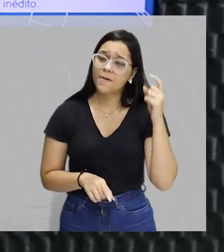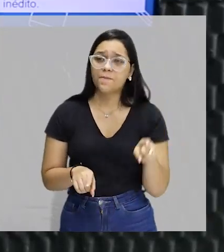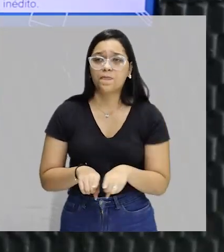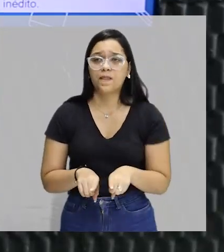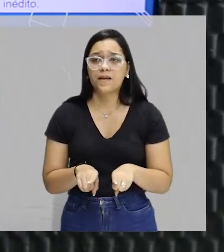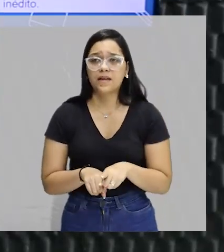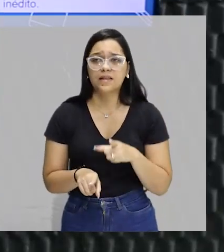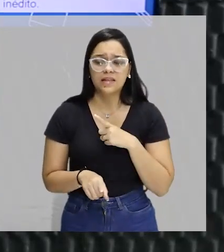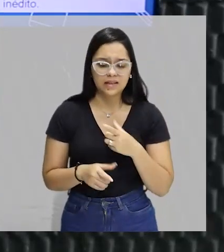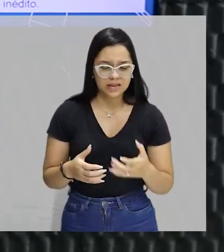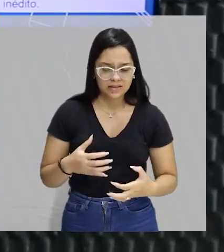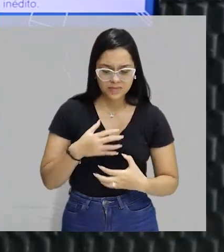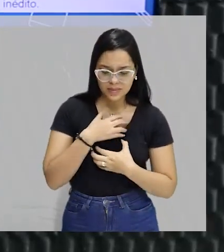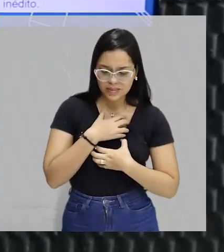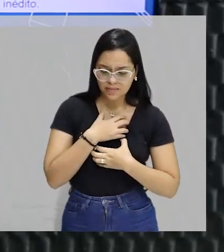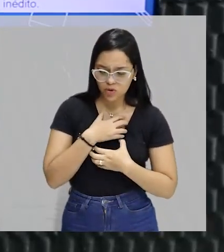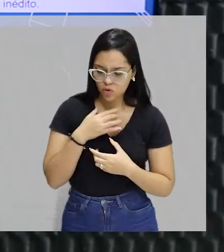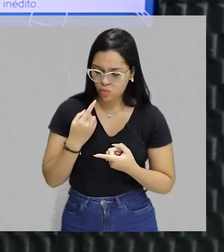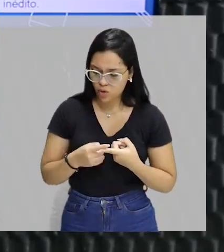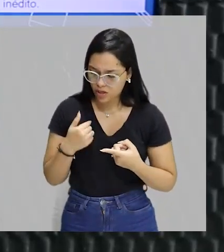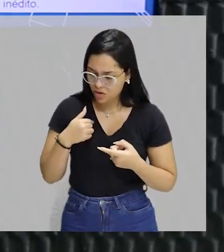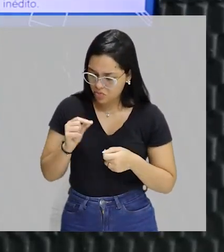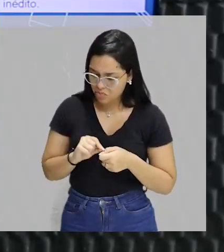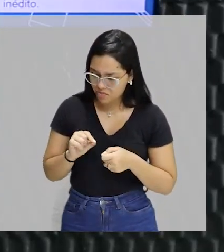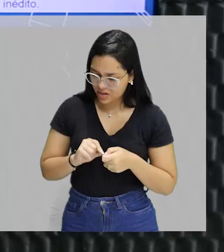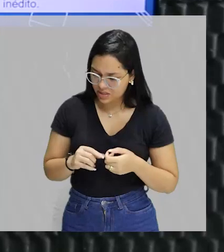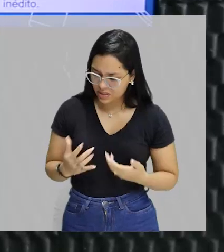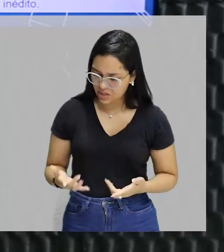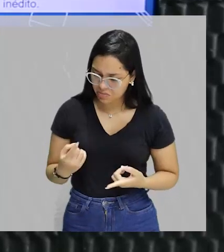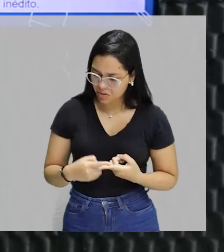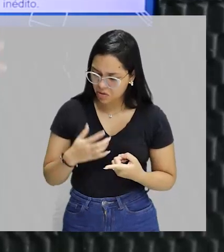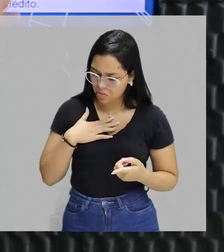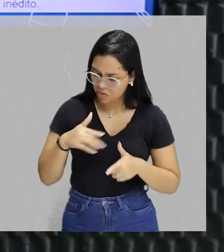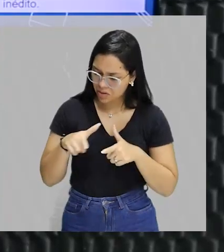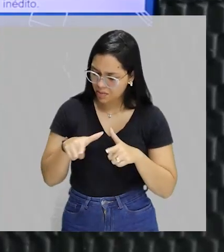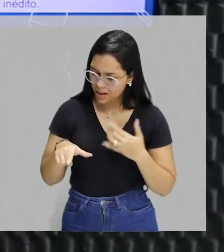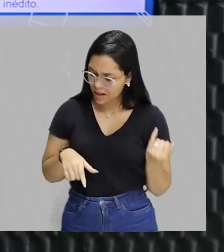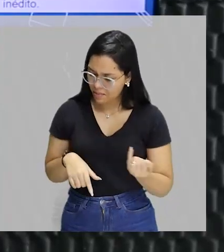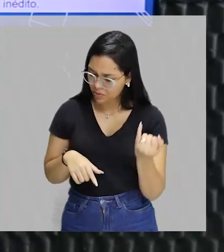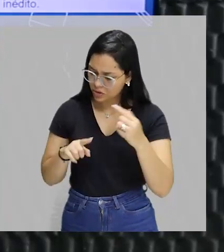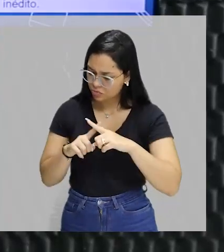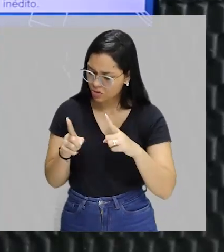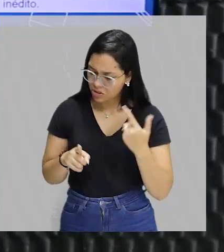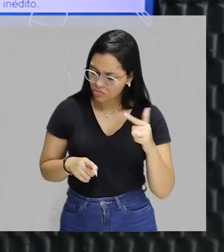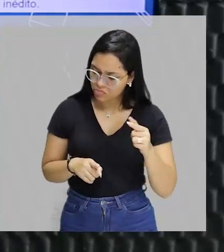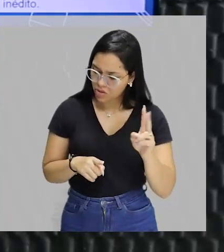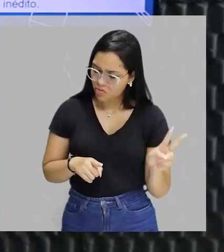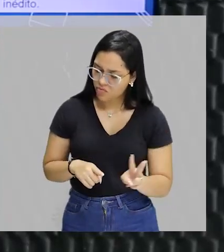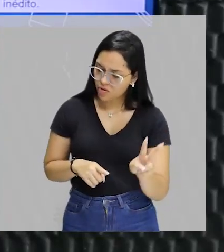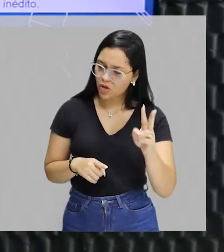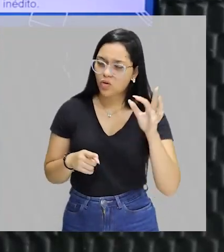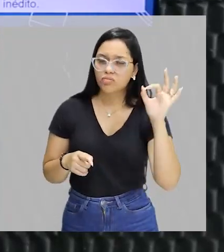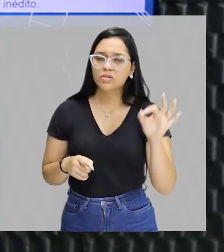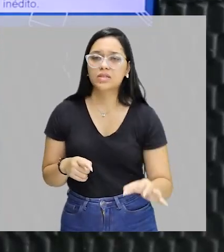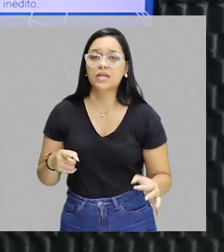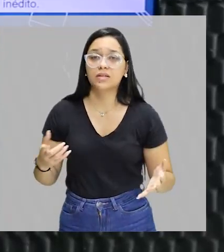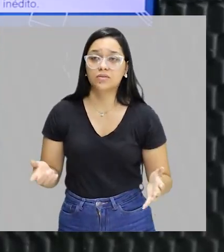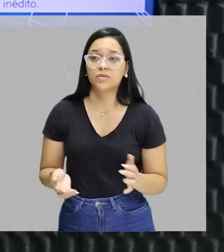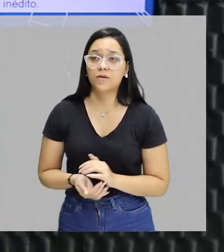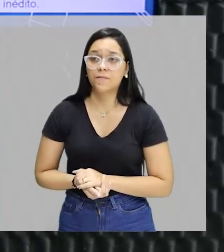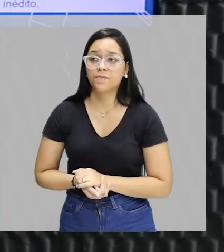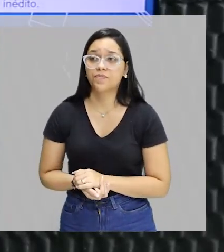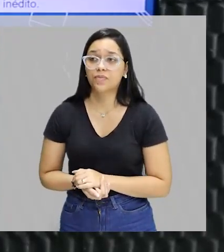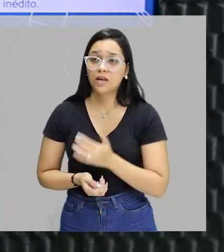aquela sensação de por que eu estou fazendo isso, por que o meu trabalho é importante, mas não me dão o devido valor. Então, nesse momento,